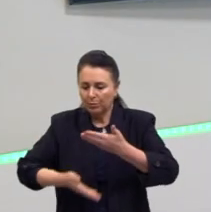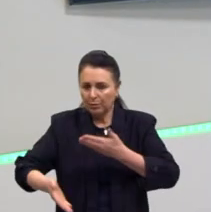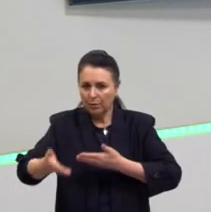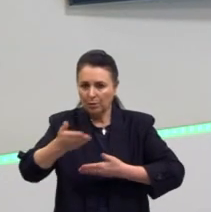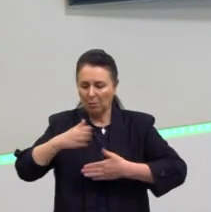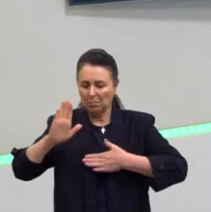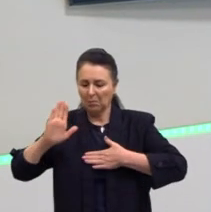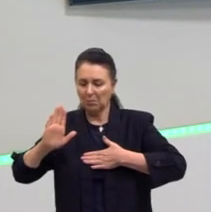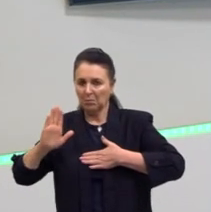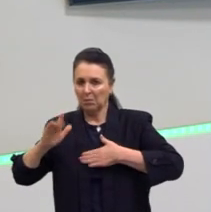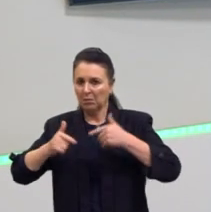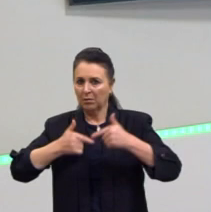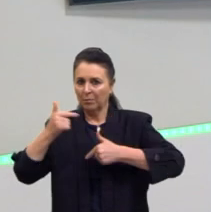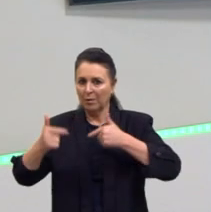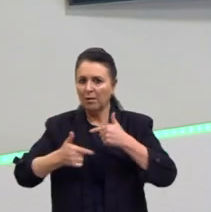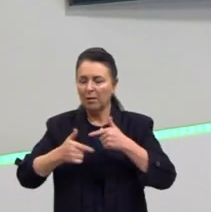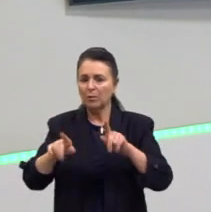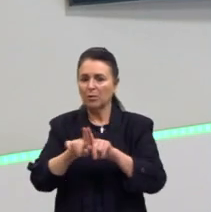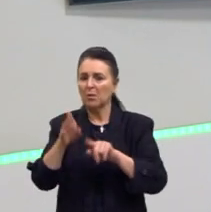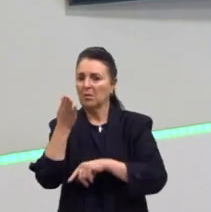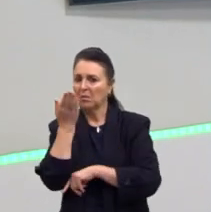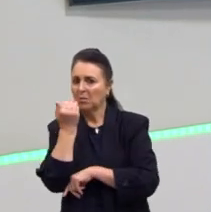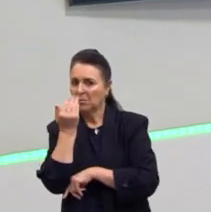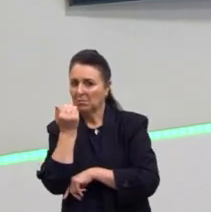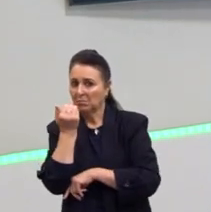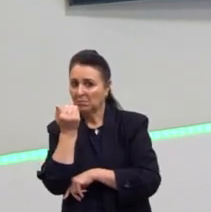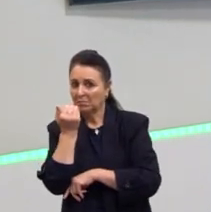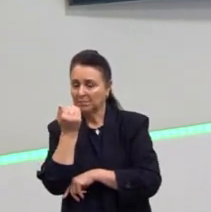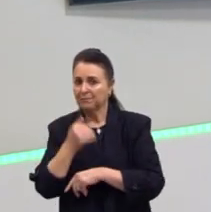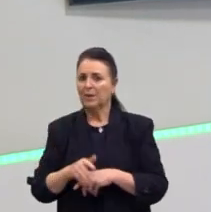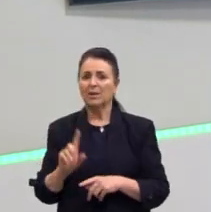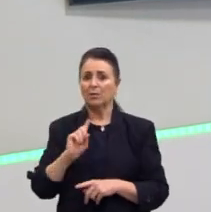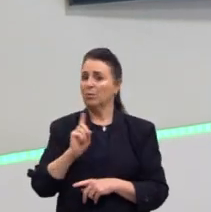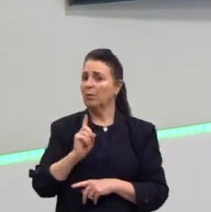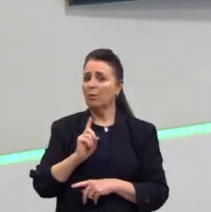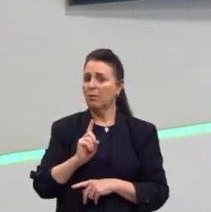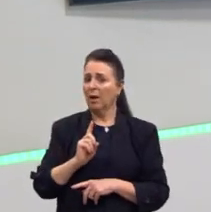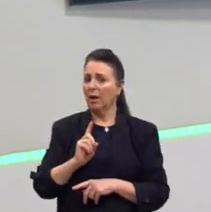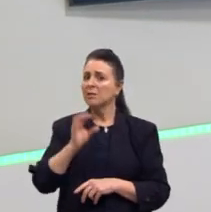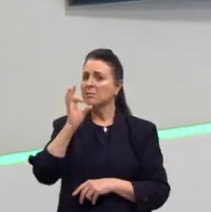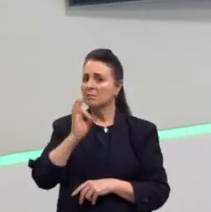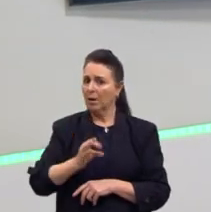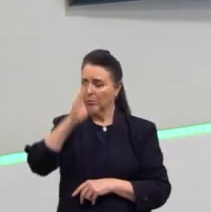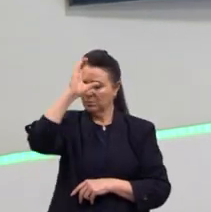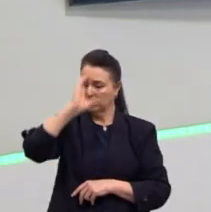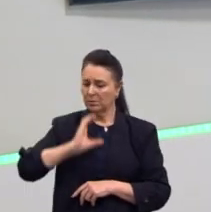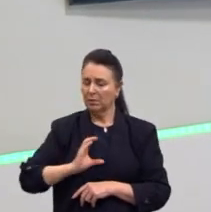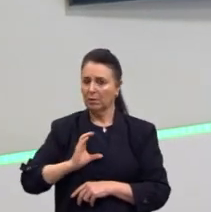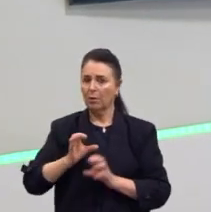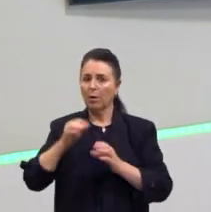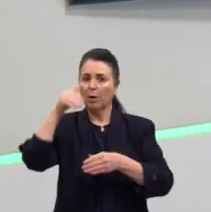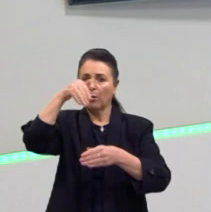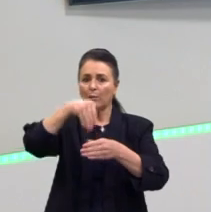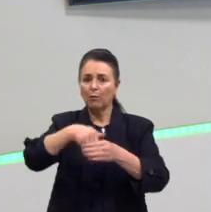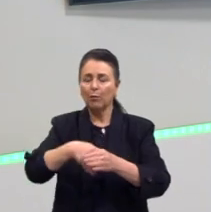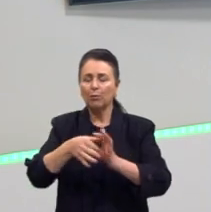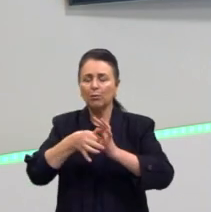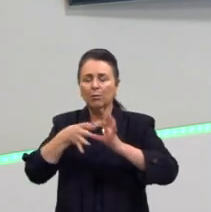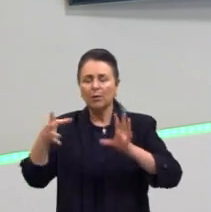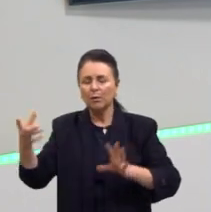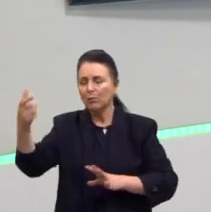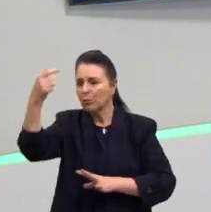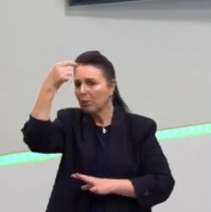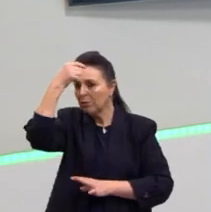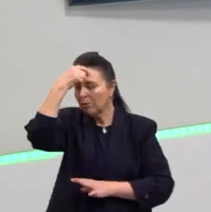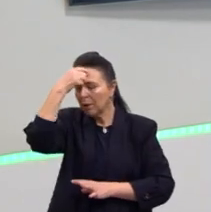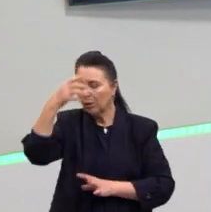emprego, cestas básicas. Essa não é uma atitude cidadão. A atitude cidadão é o voto livre, consciente, de forma